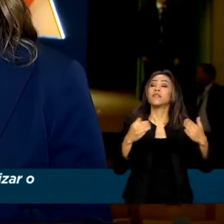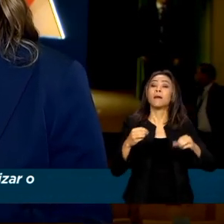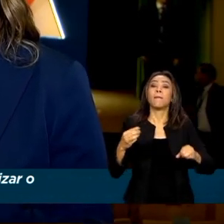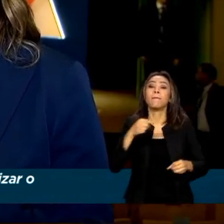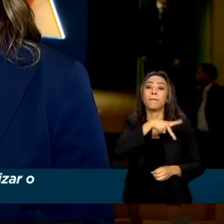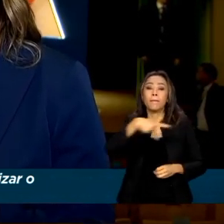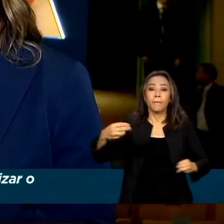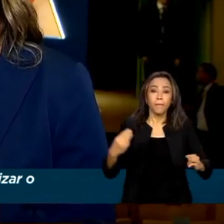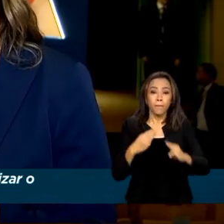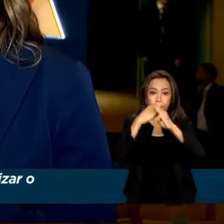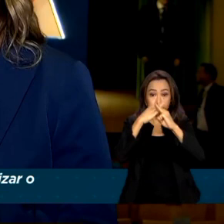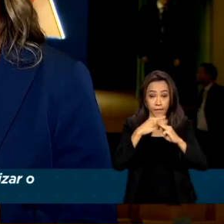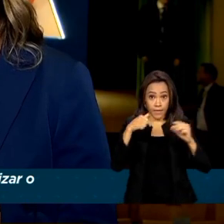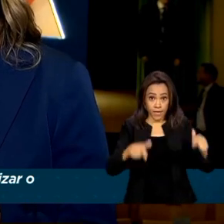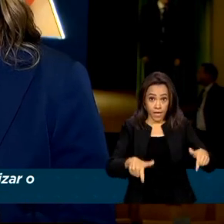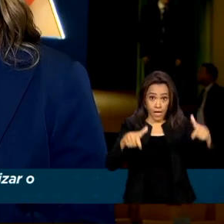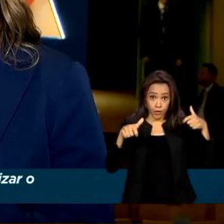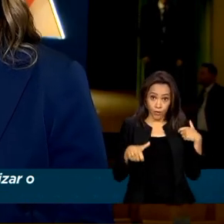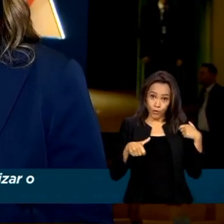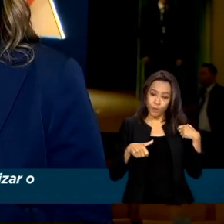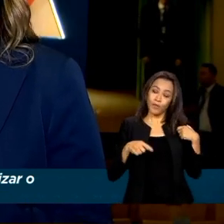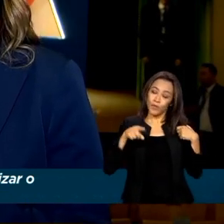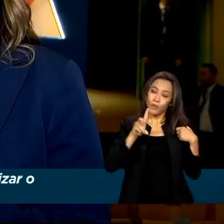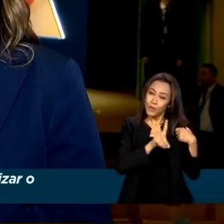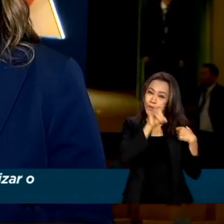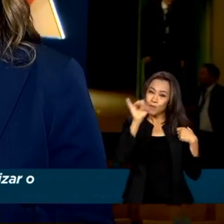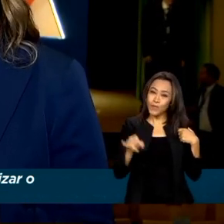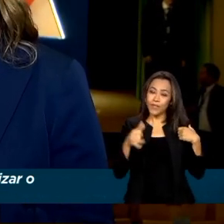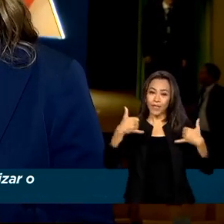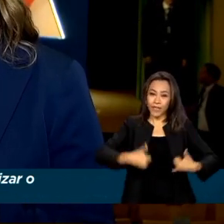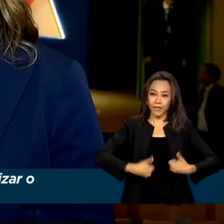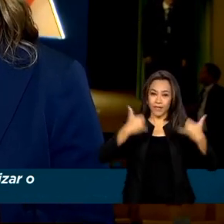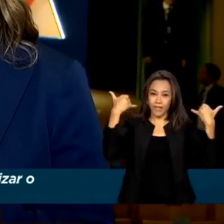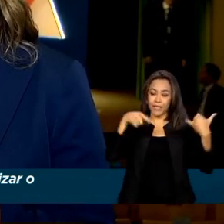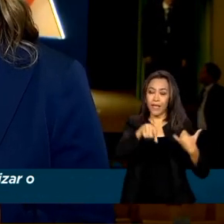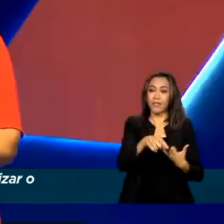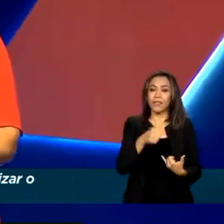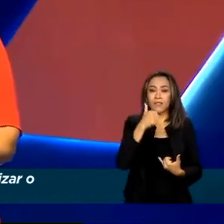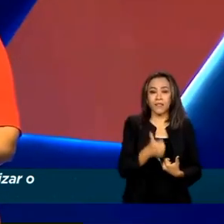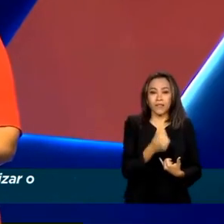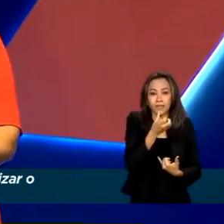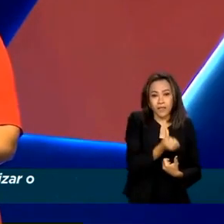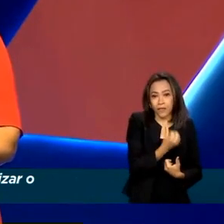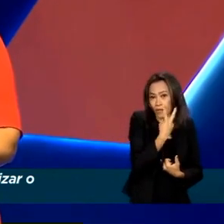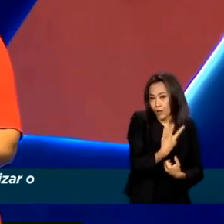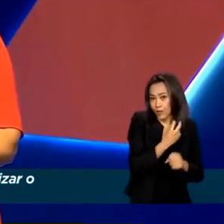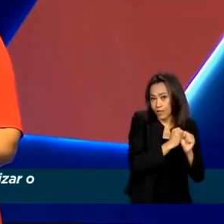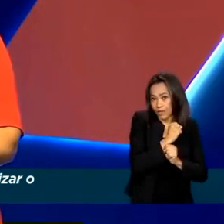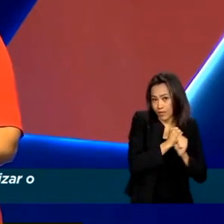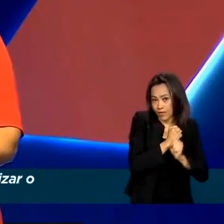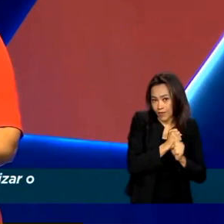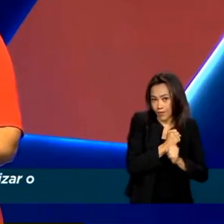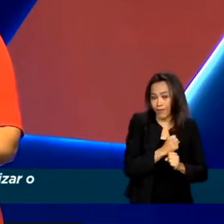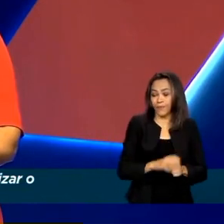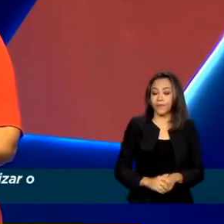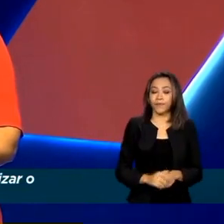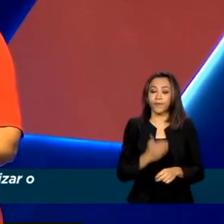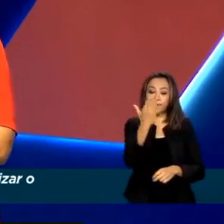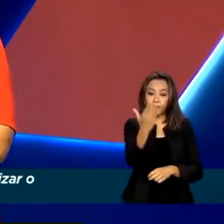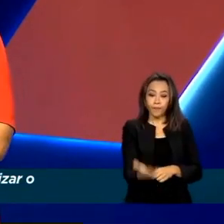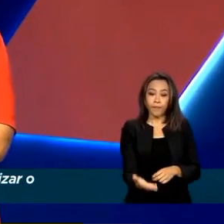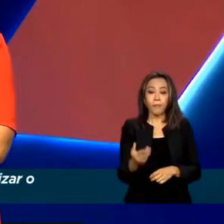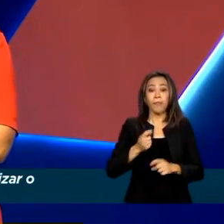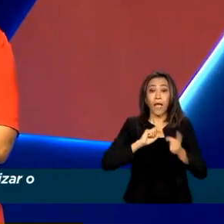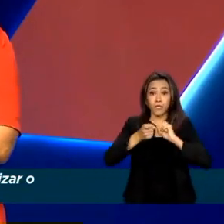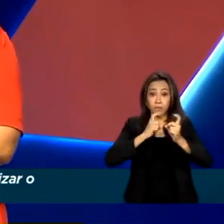e assume o cargo no dia em que o banco completa 162 anos. A gestão pelo medo na Caixa acabou.